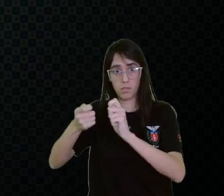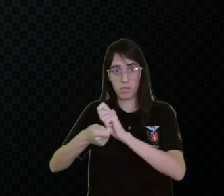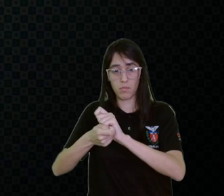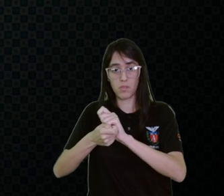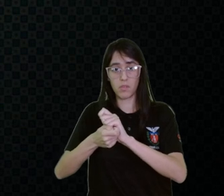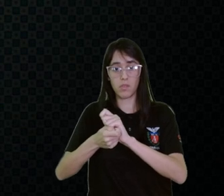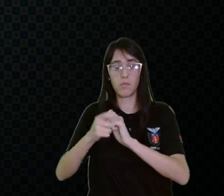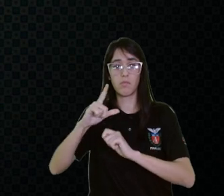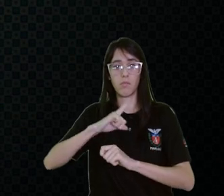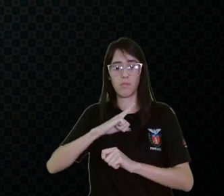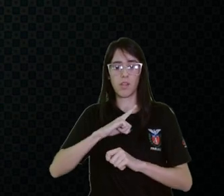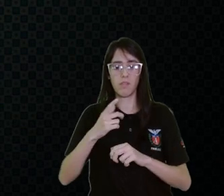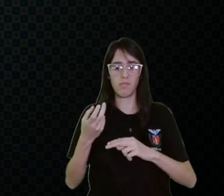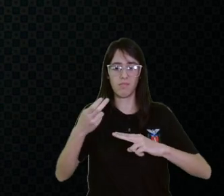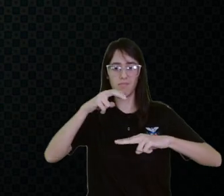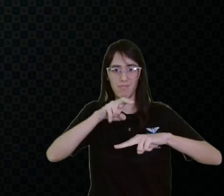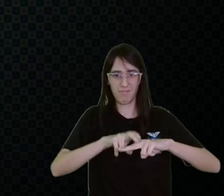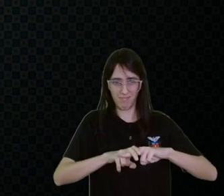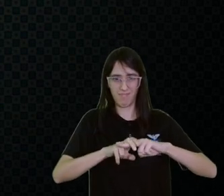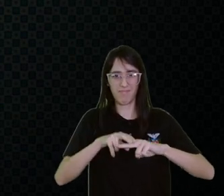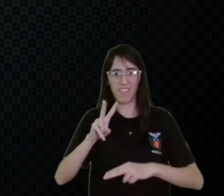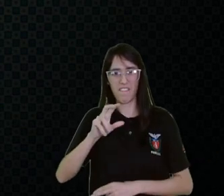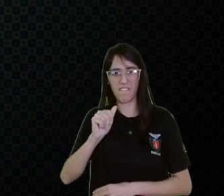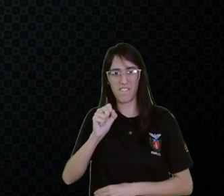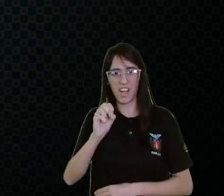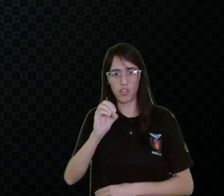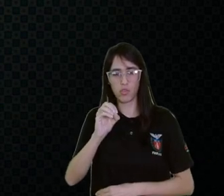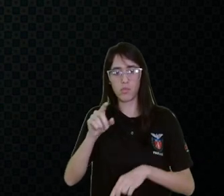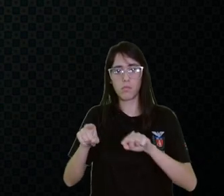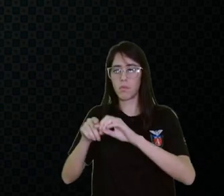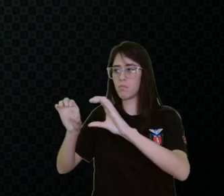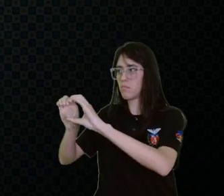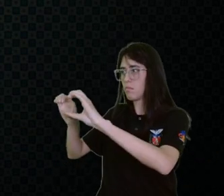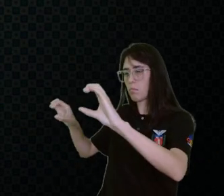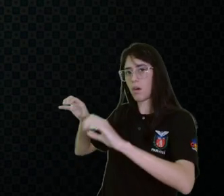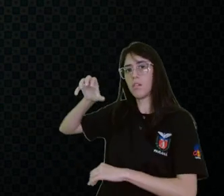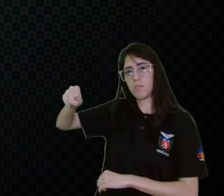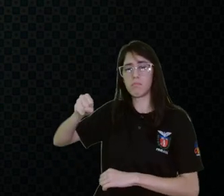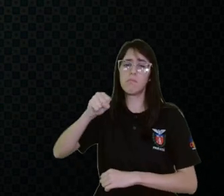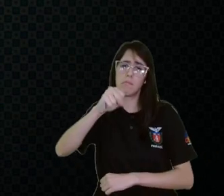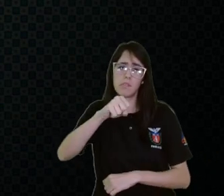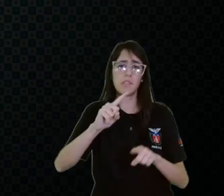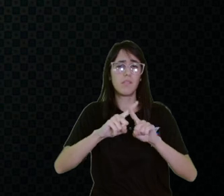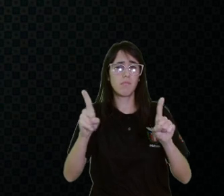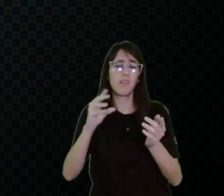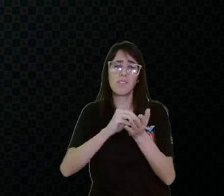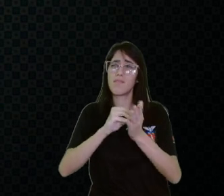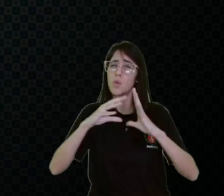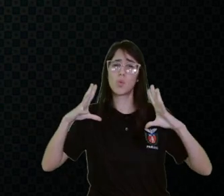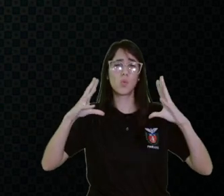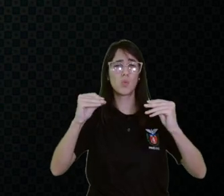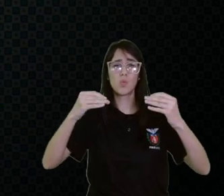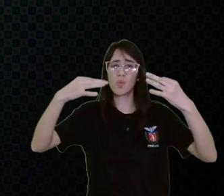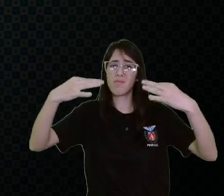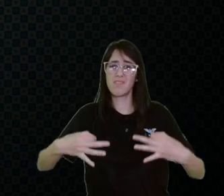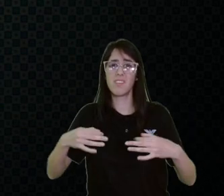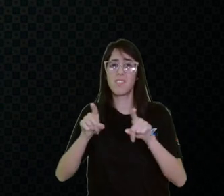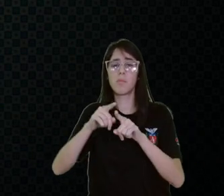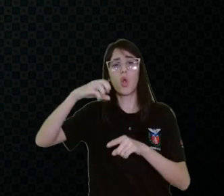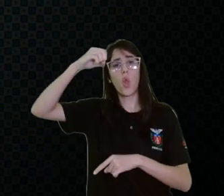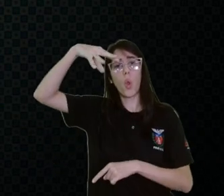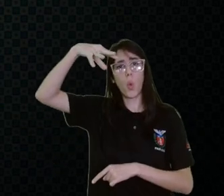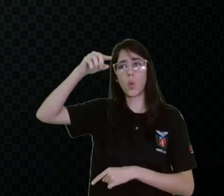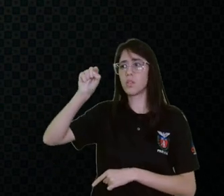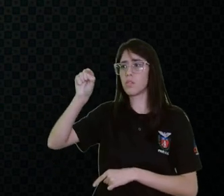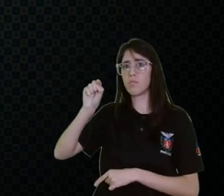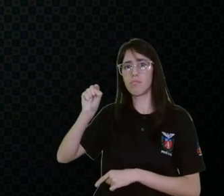barra ao lado do vaso sanitário, ele precisa estar inteiro adaptado. Interruptores acessíveis, na altura, a gente fala muito em desenho universal,